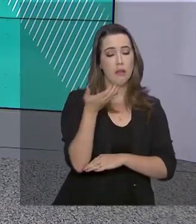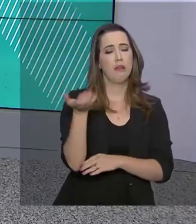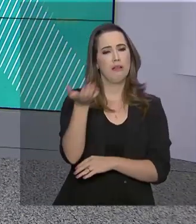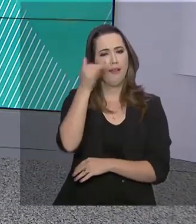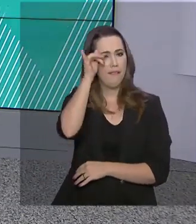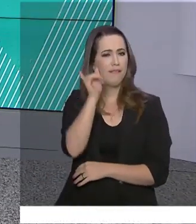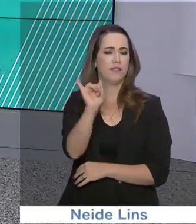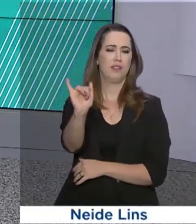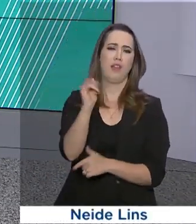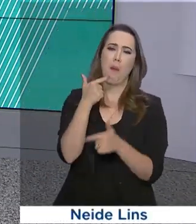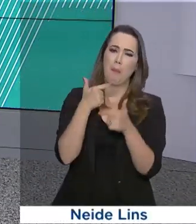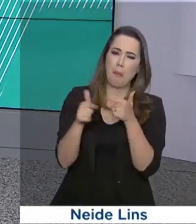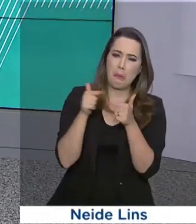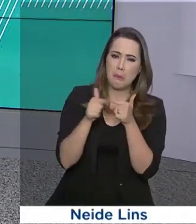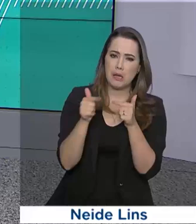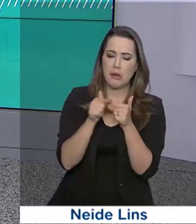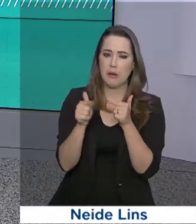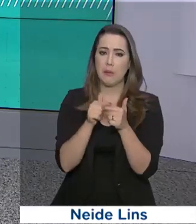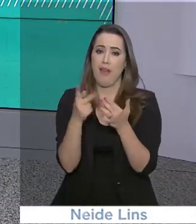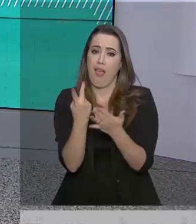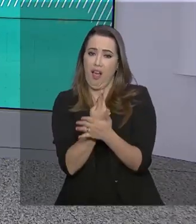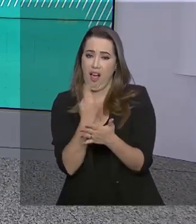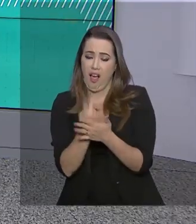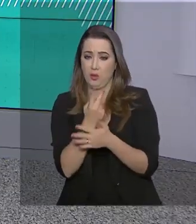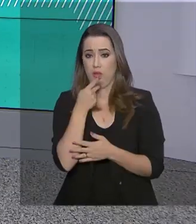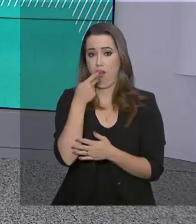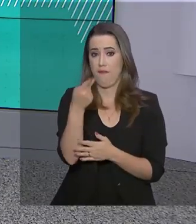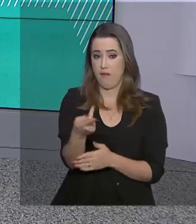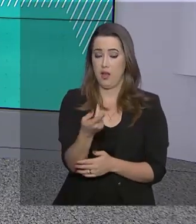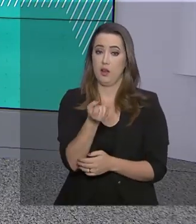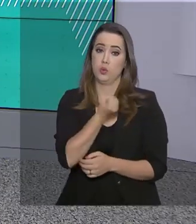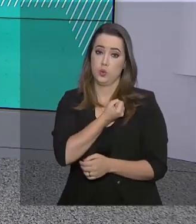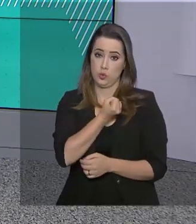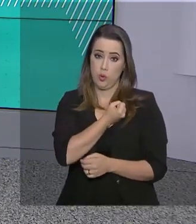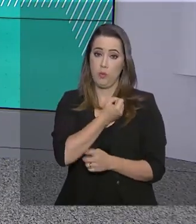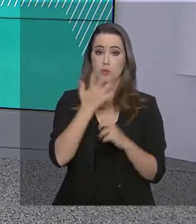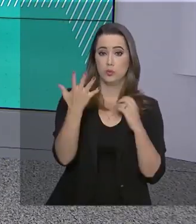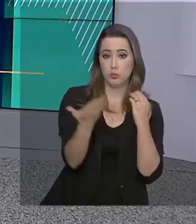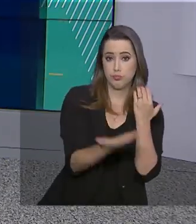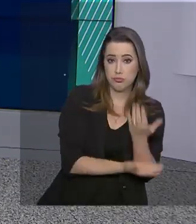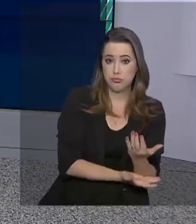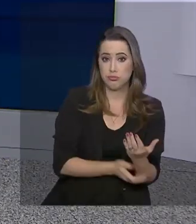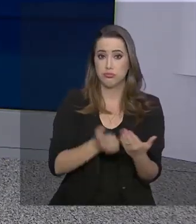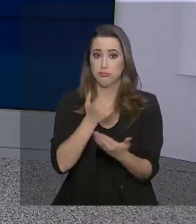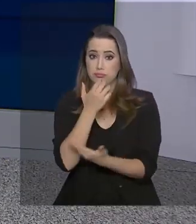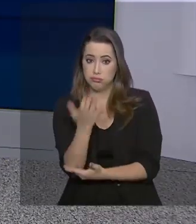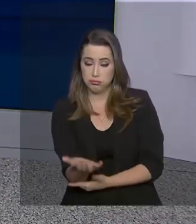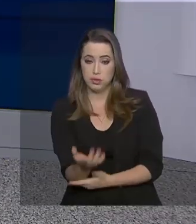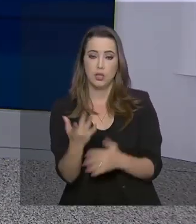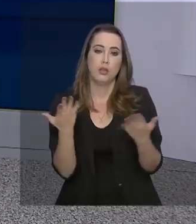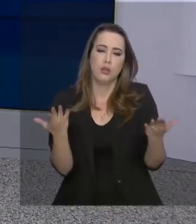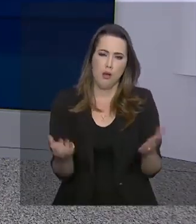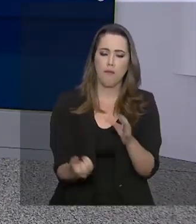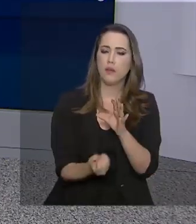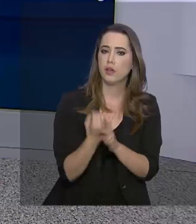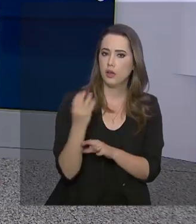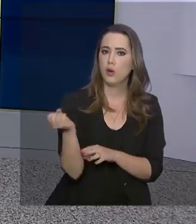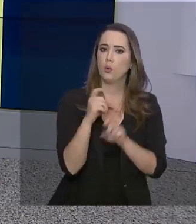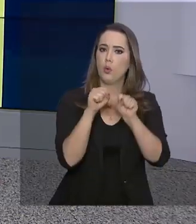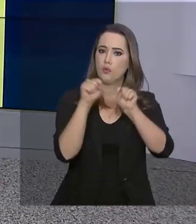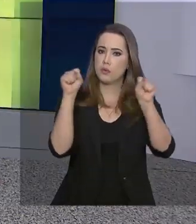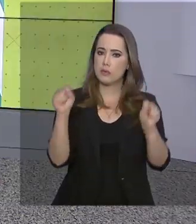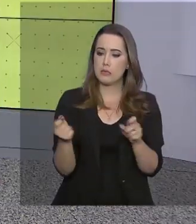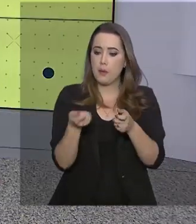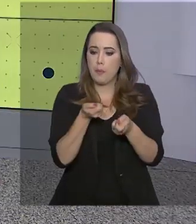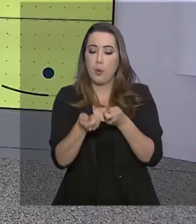evitar distorções nos dados sobre desmatamento e por isso vai criar um novo modelo para monitorar as áreas de risco